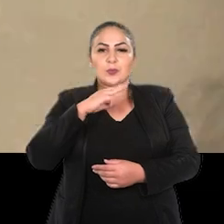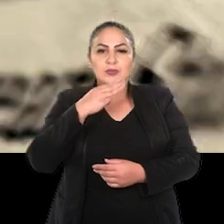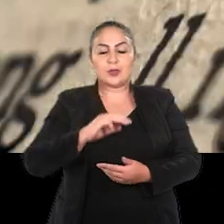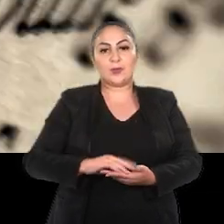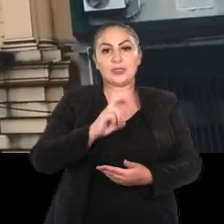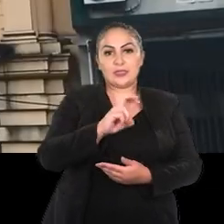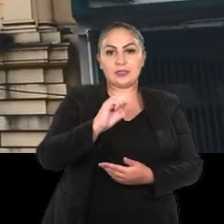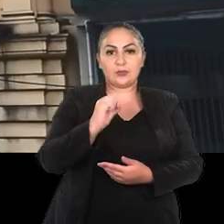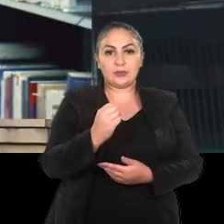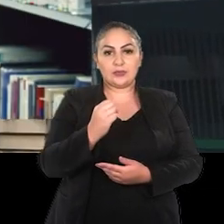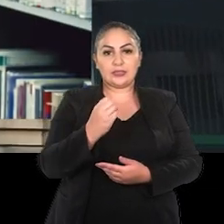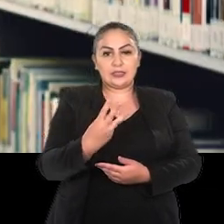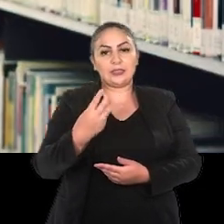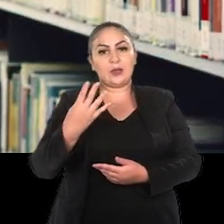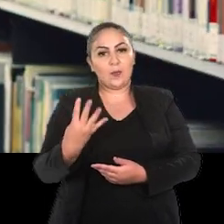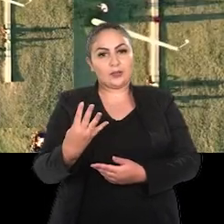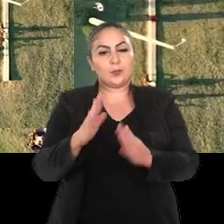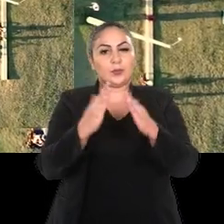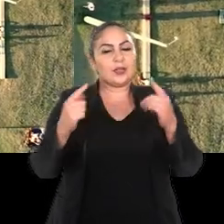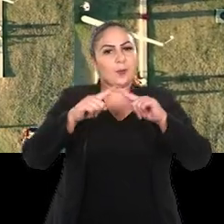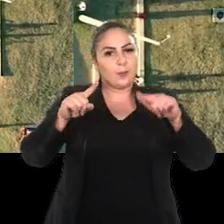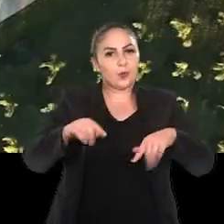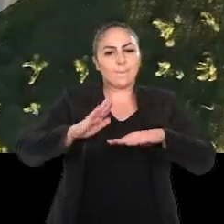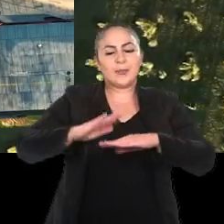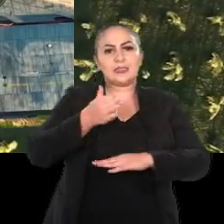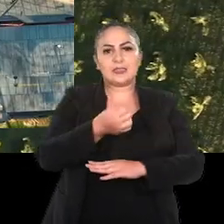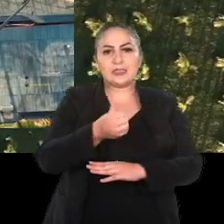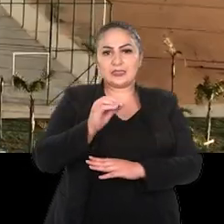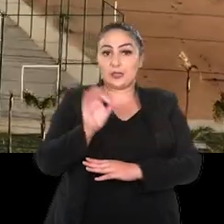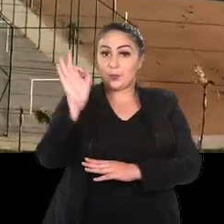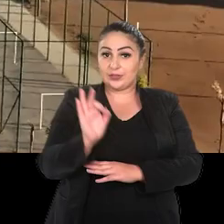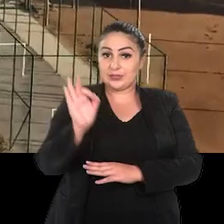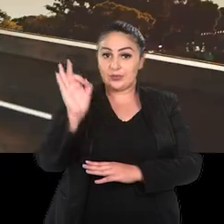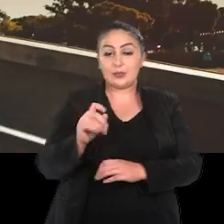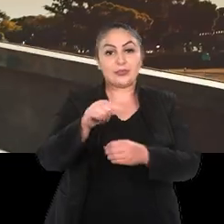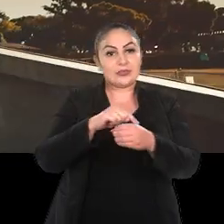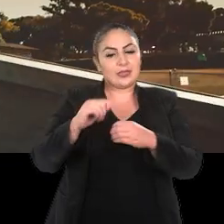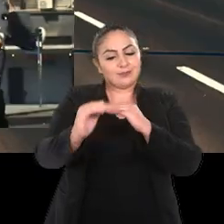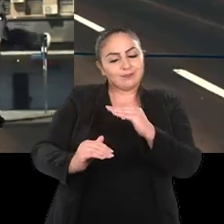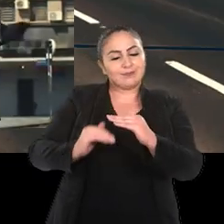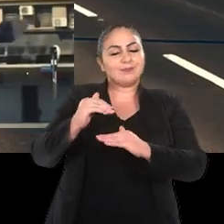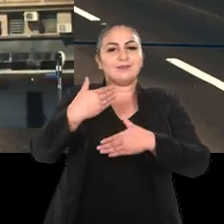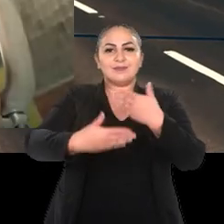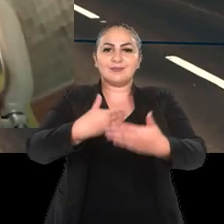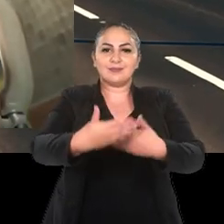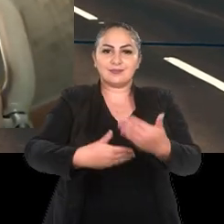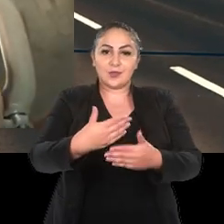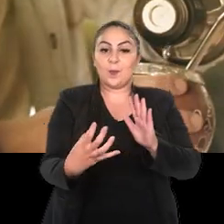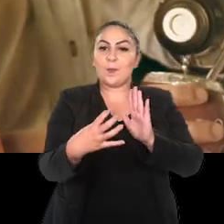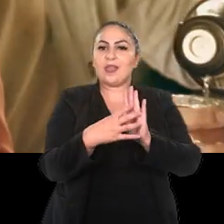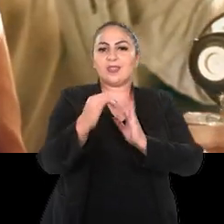534 bibliotecas públicas e mais de 60% das cidades, com alto nível de desenvolvimento